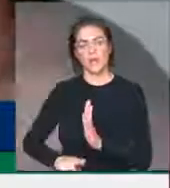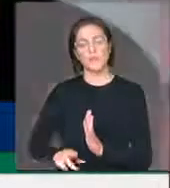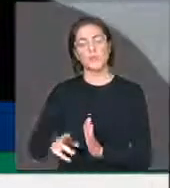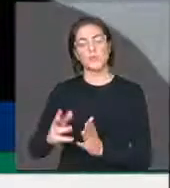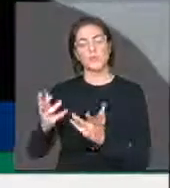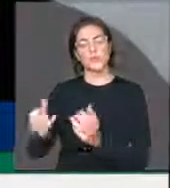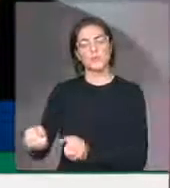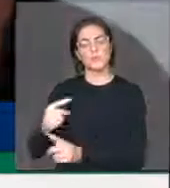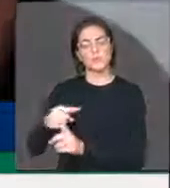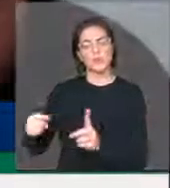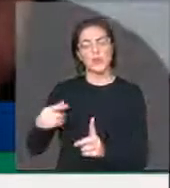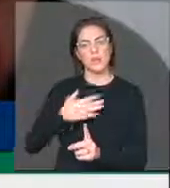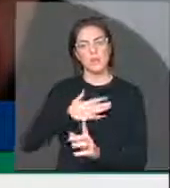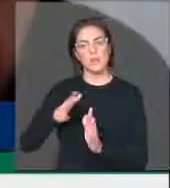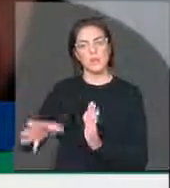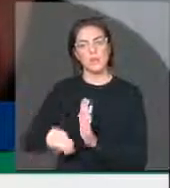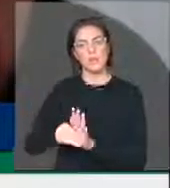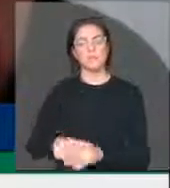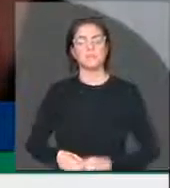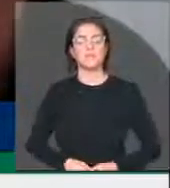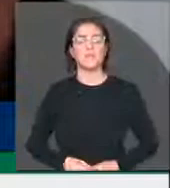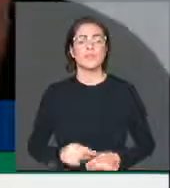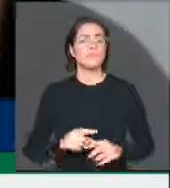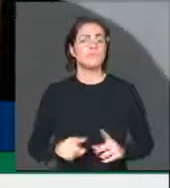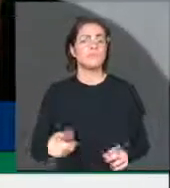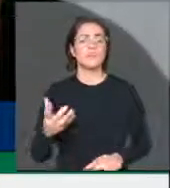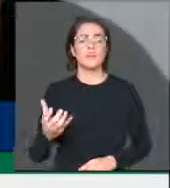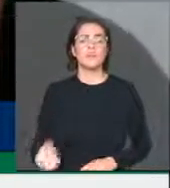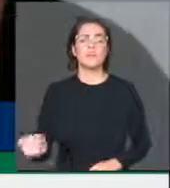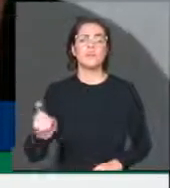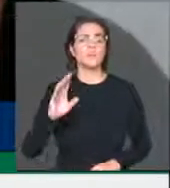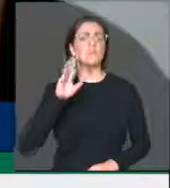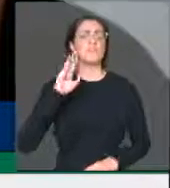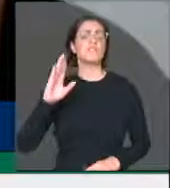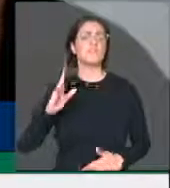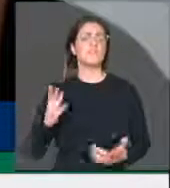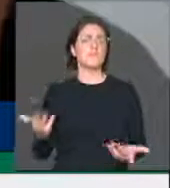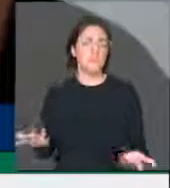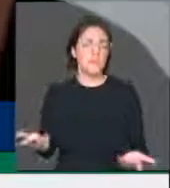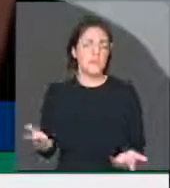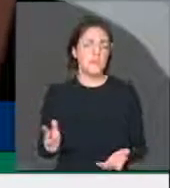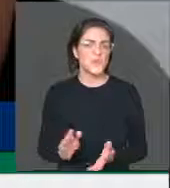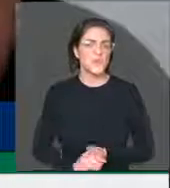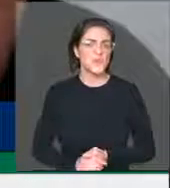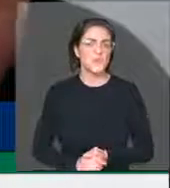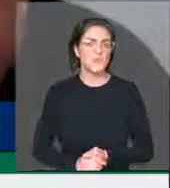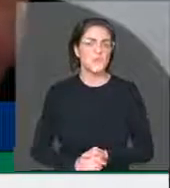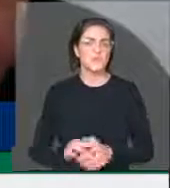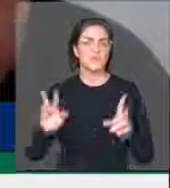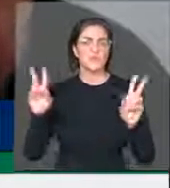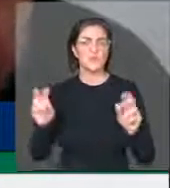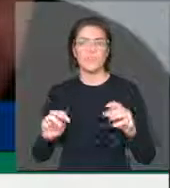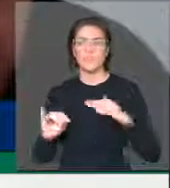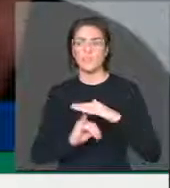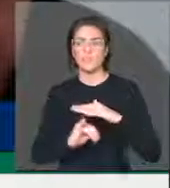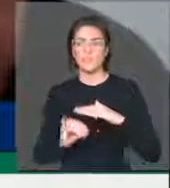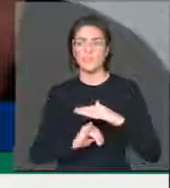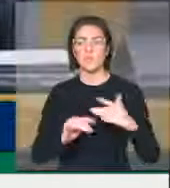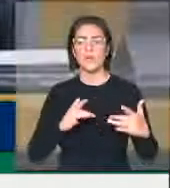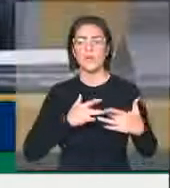mas lamentar o não acatamento da parte principal que trata das instituições financópicas,